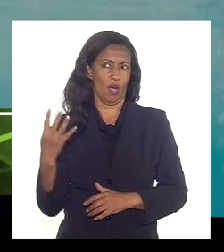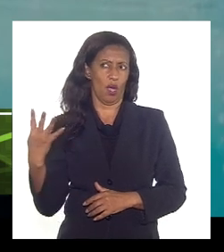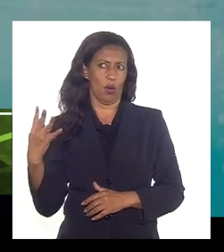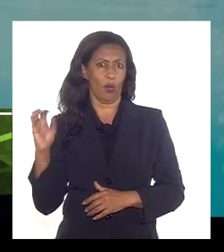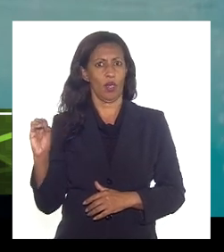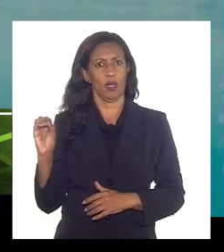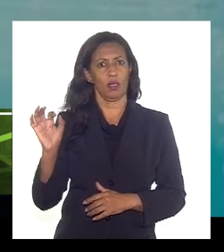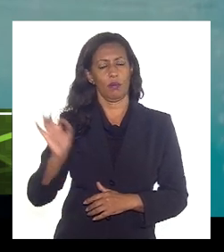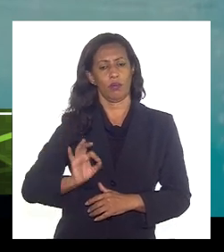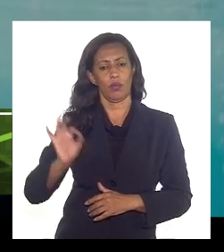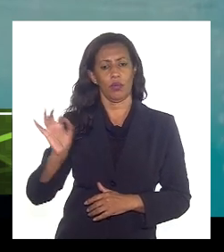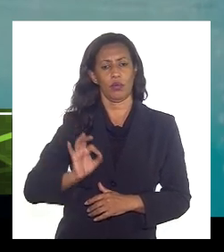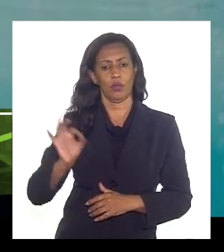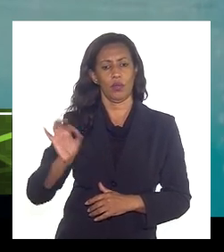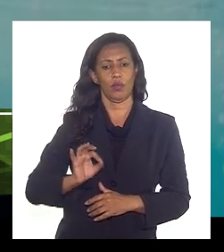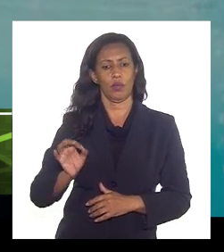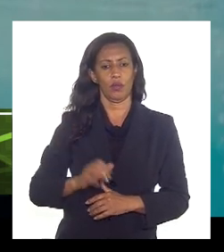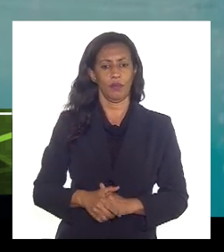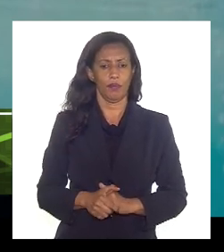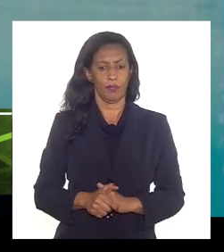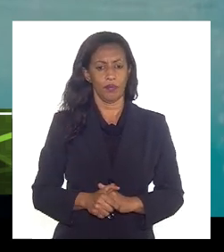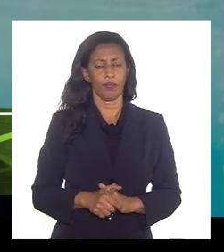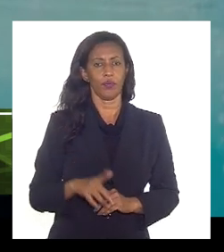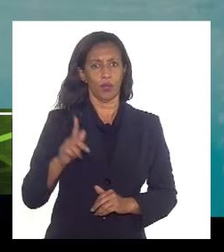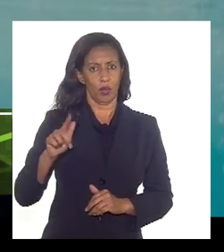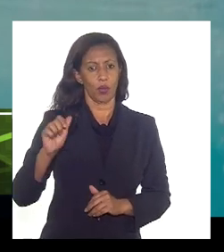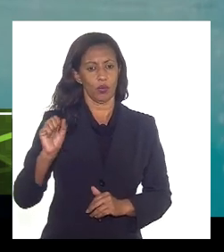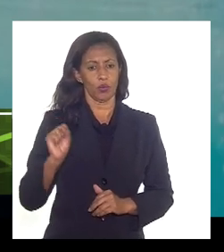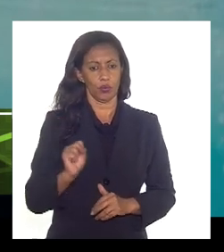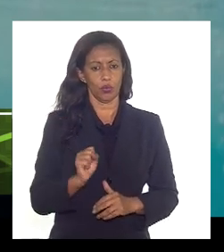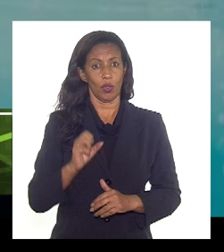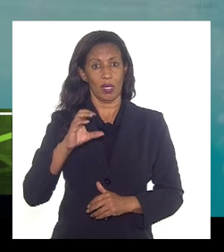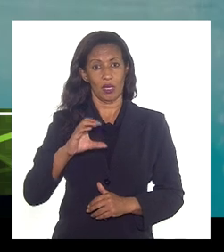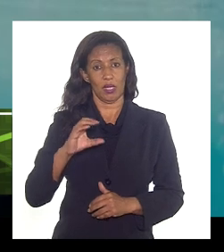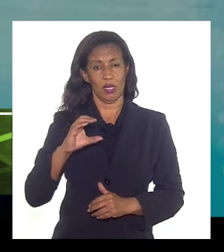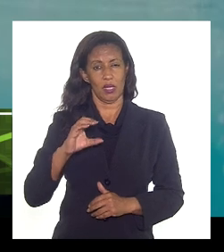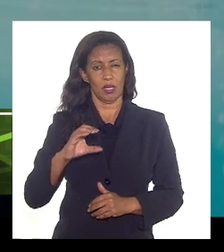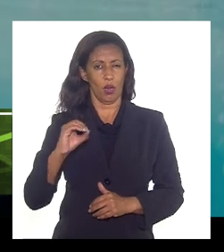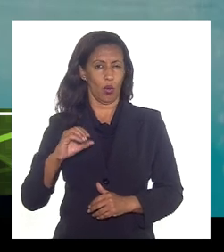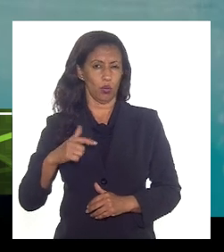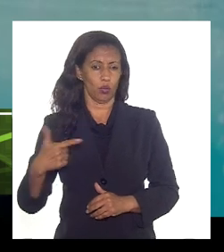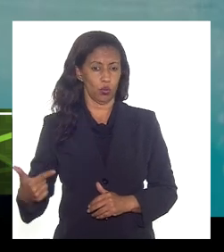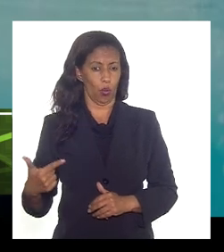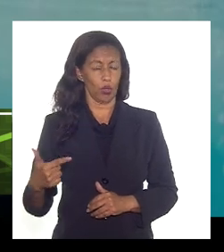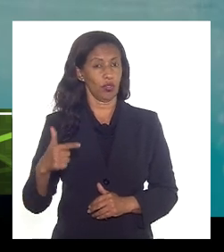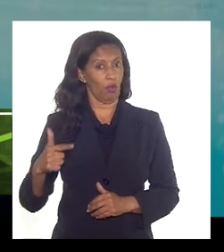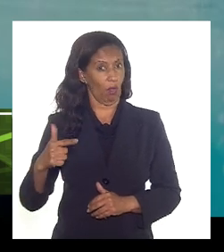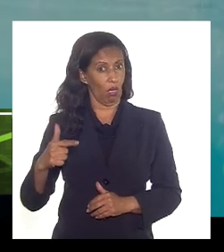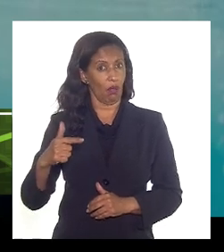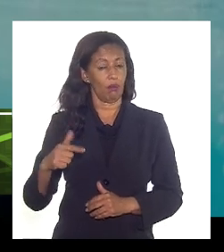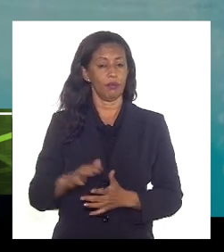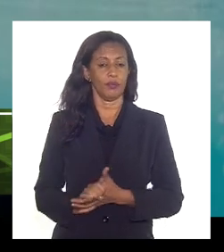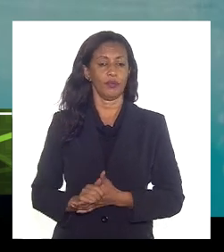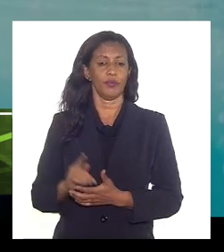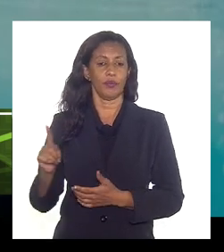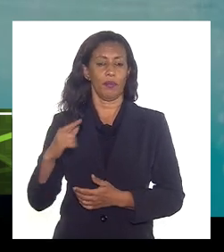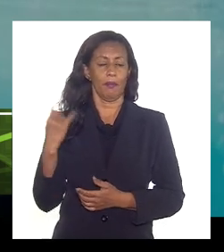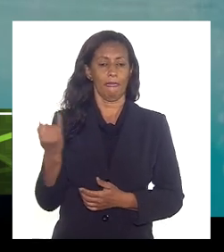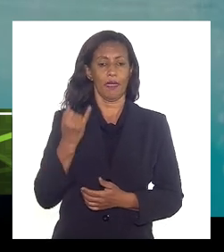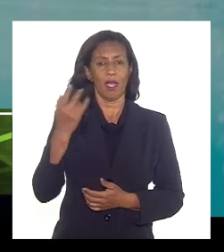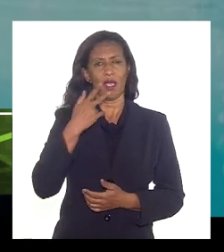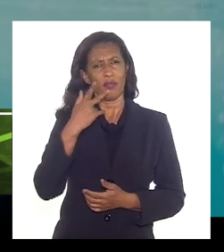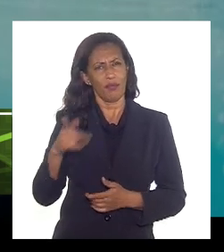% da composição do gás é CO2 então esse é um ponto bem relevante e fala muito com